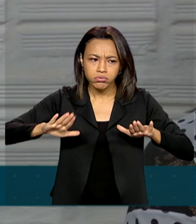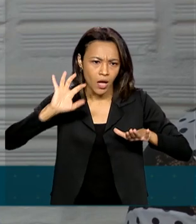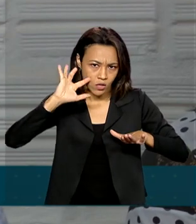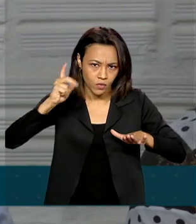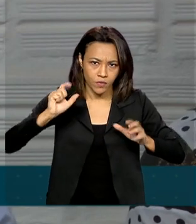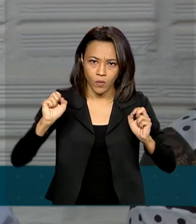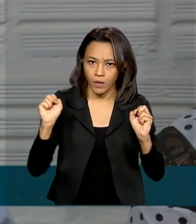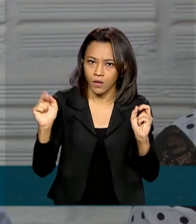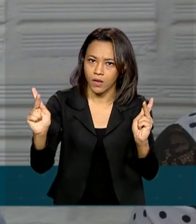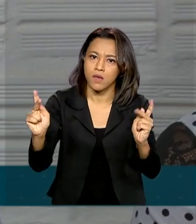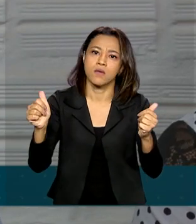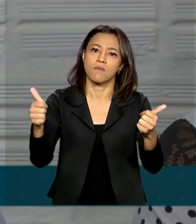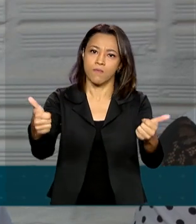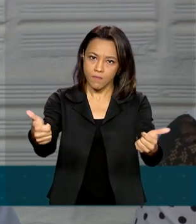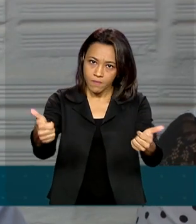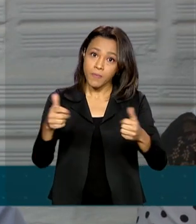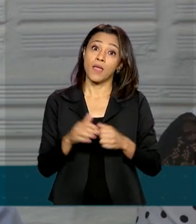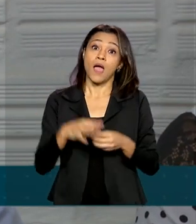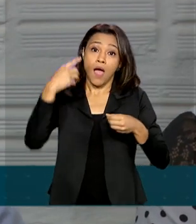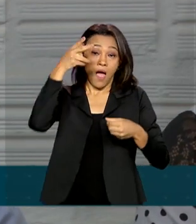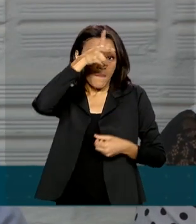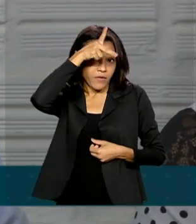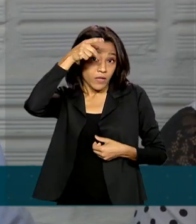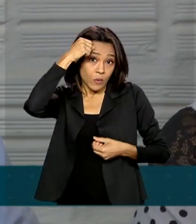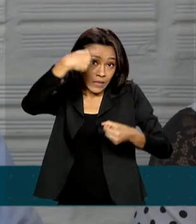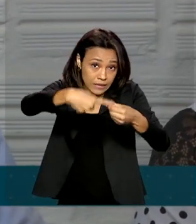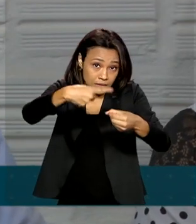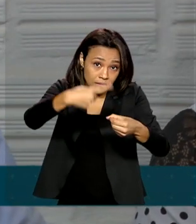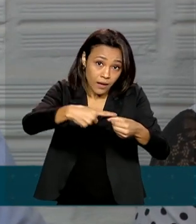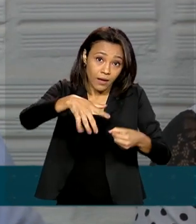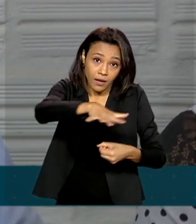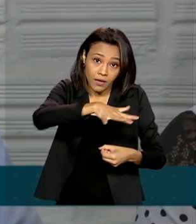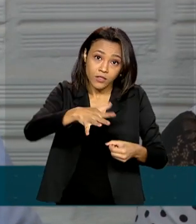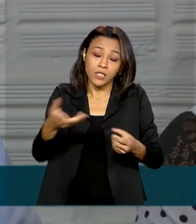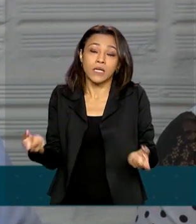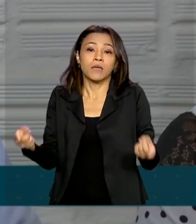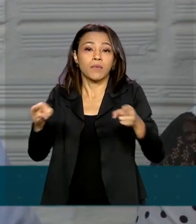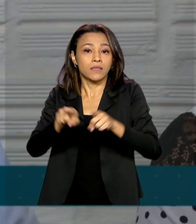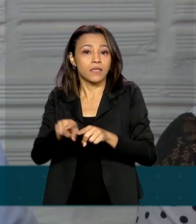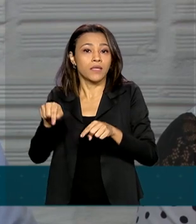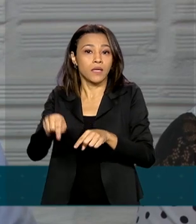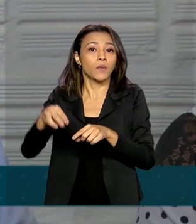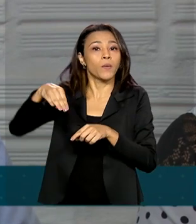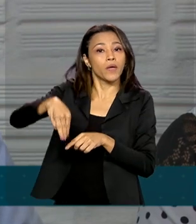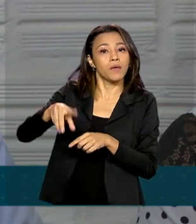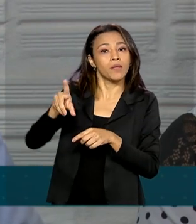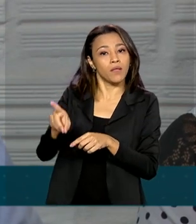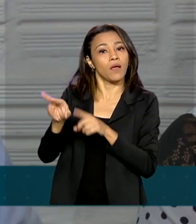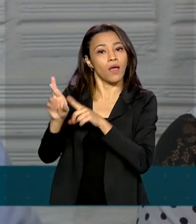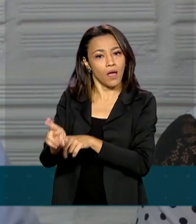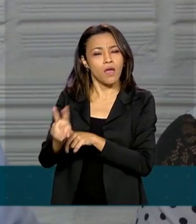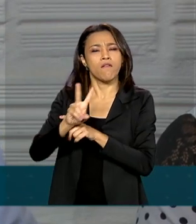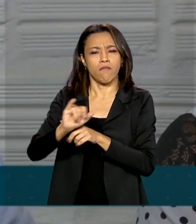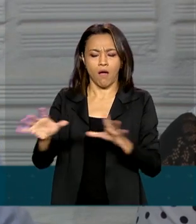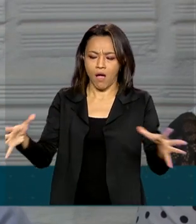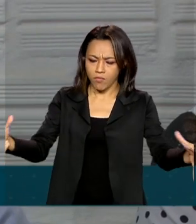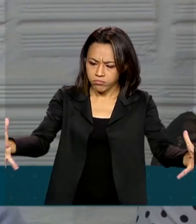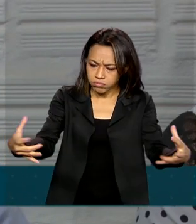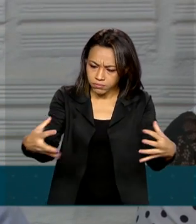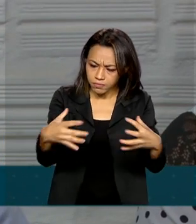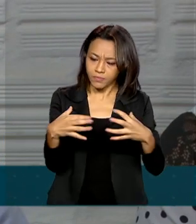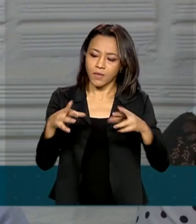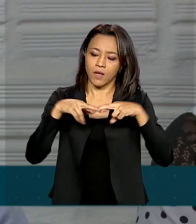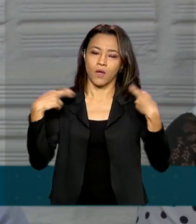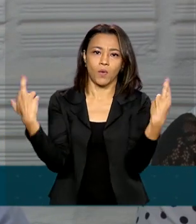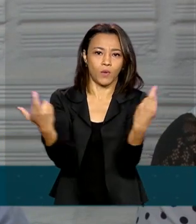Prefeitura de Jati, em conjunto com o MDR, vai fazer audiências públicas com o nosso